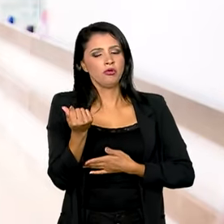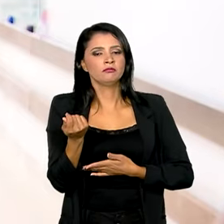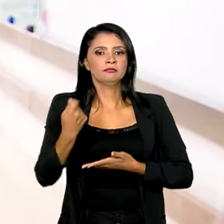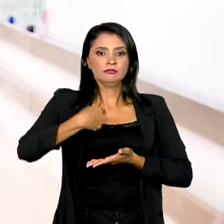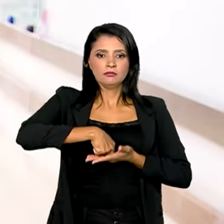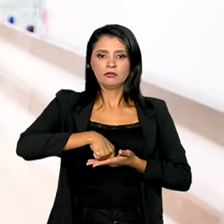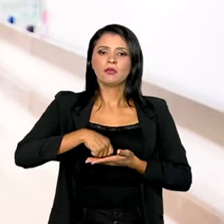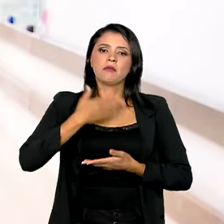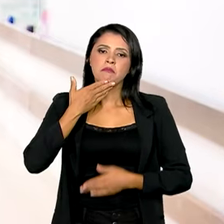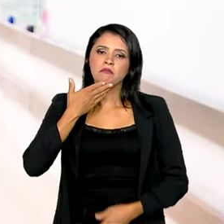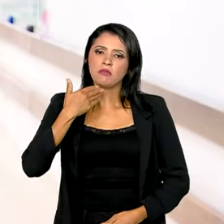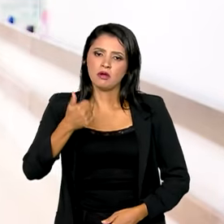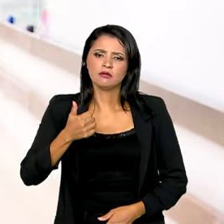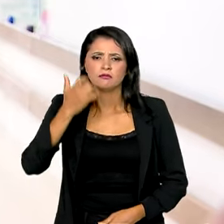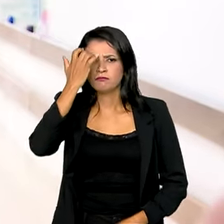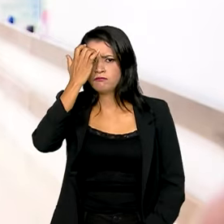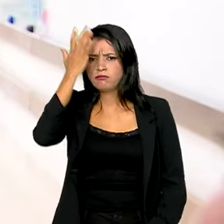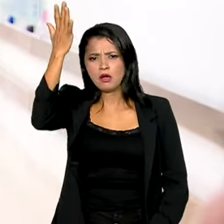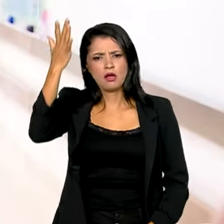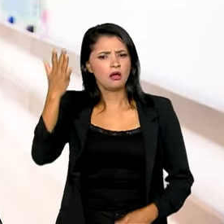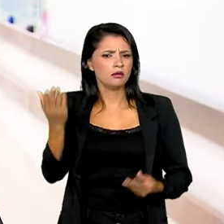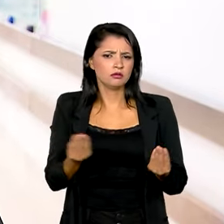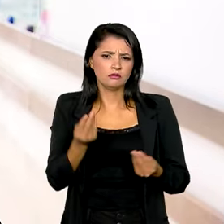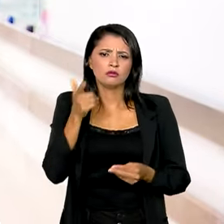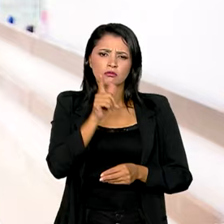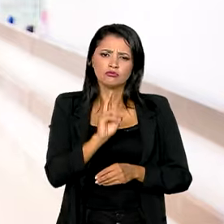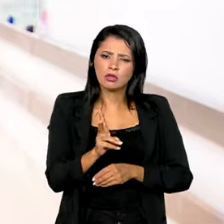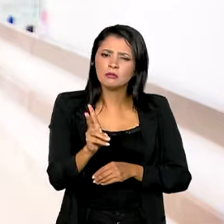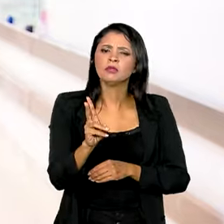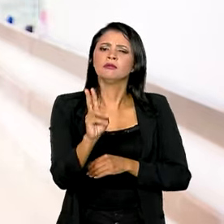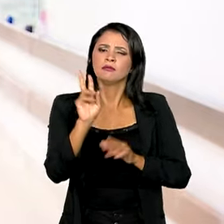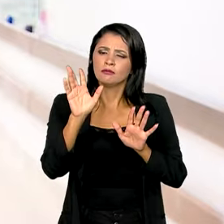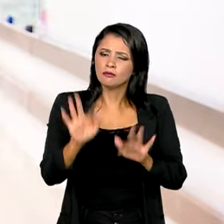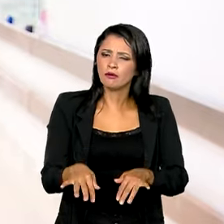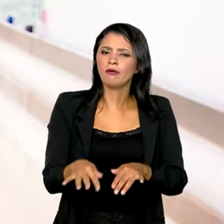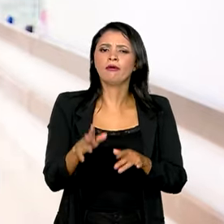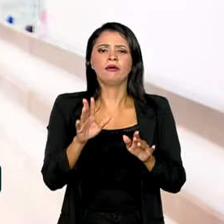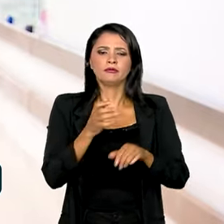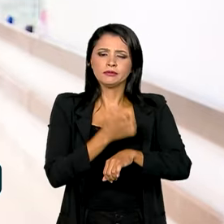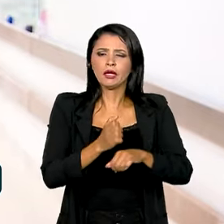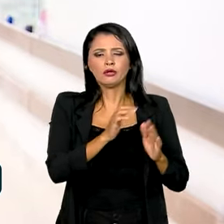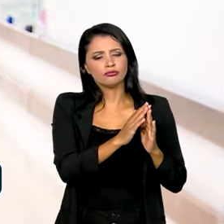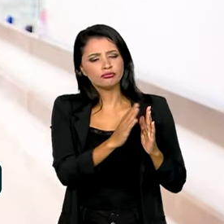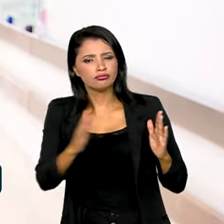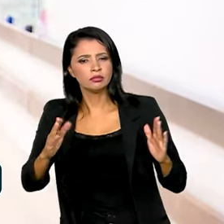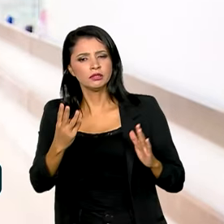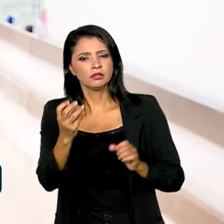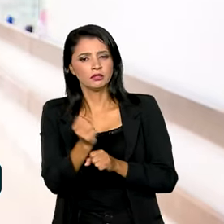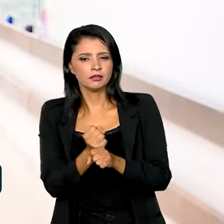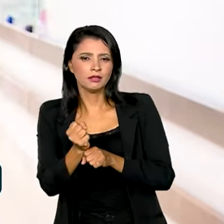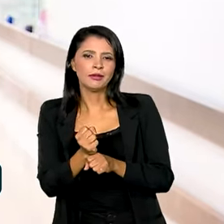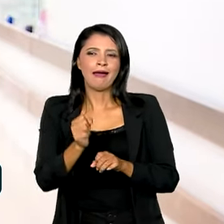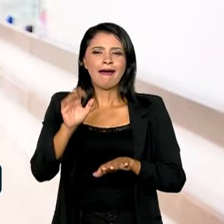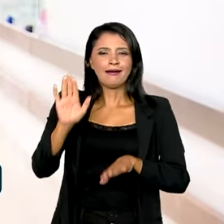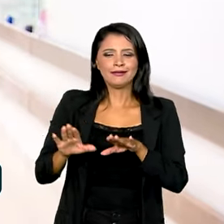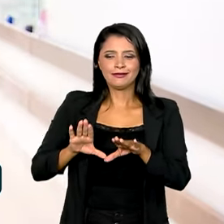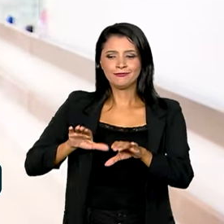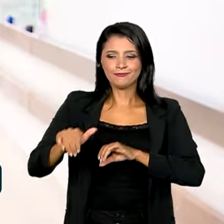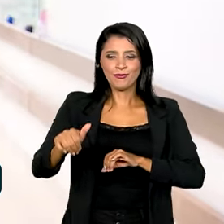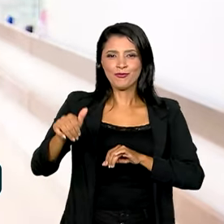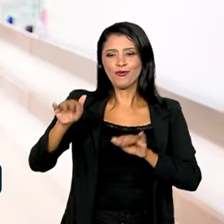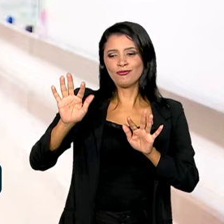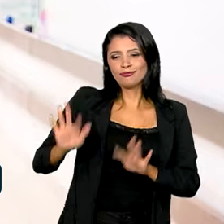facilita muito mais a gente conseguir conduzir a residência ao longo desses três anos. Mas normalmente o recém-formado, muitas vezes ele sai da